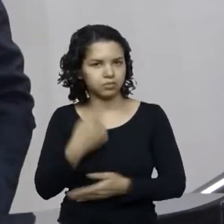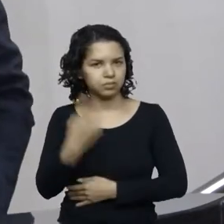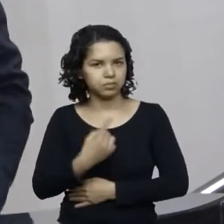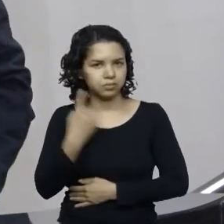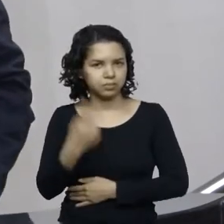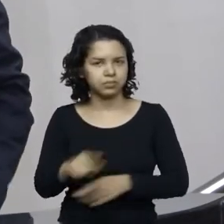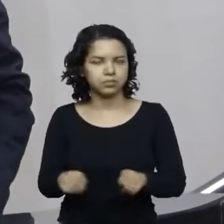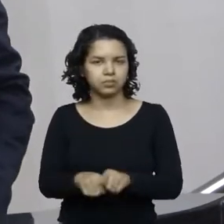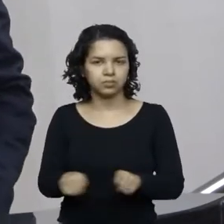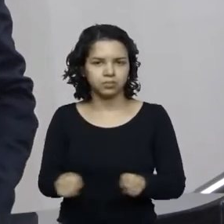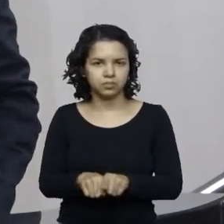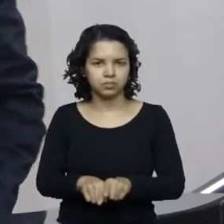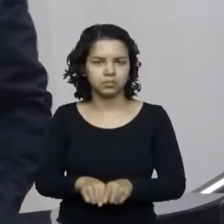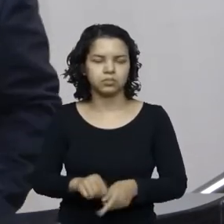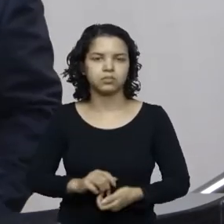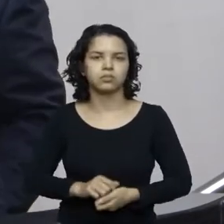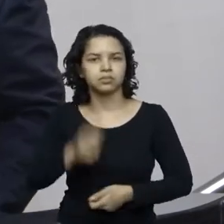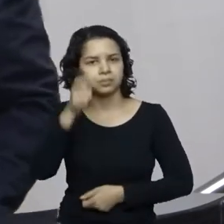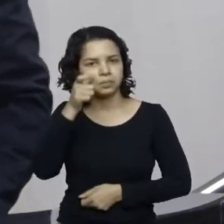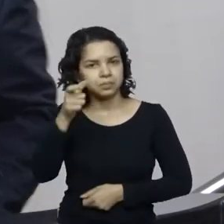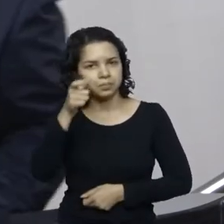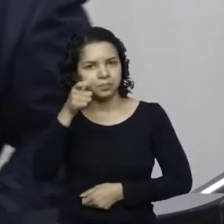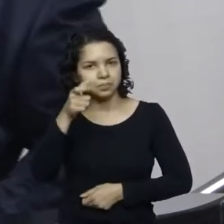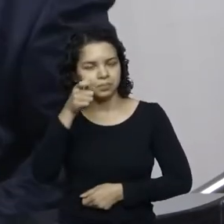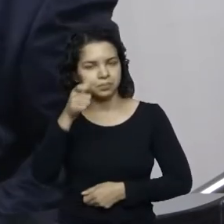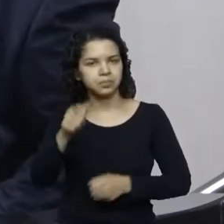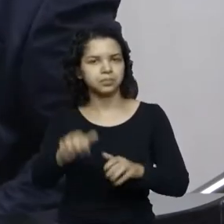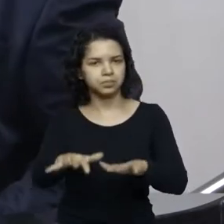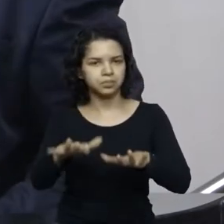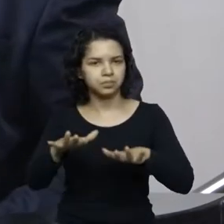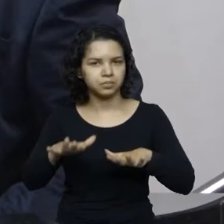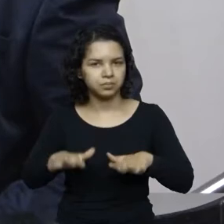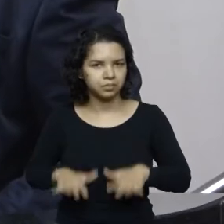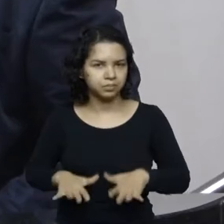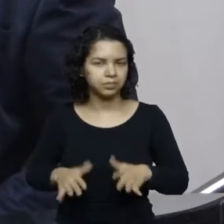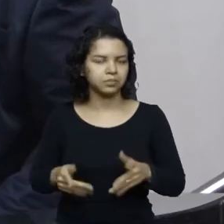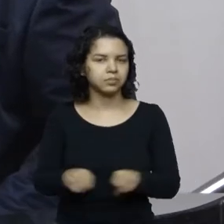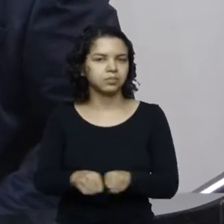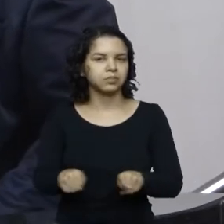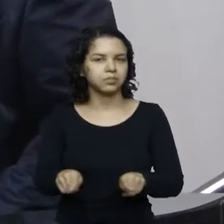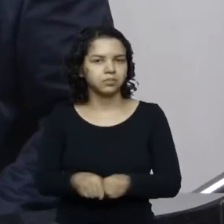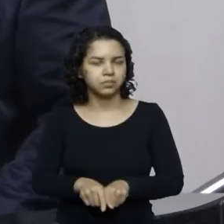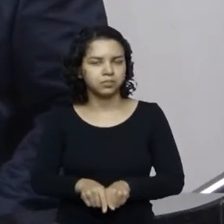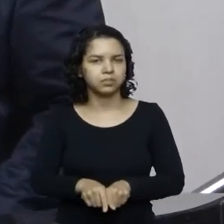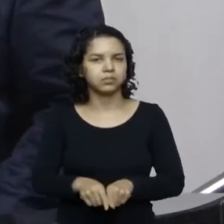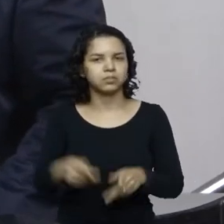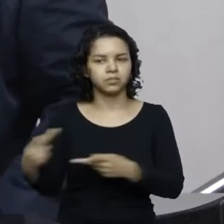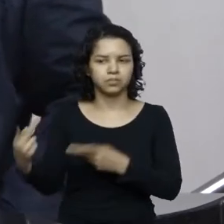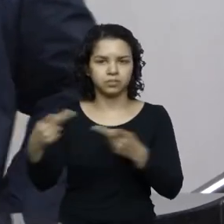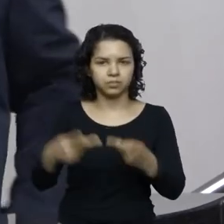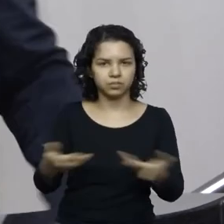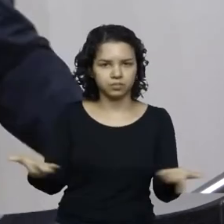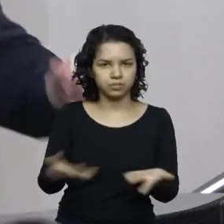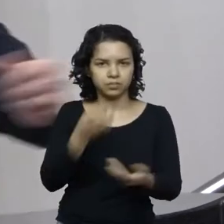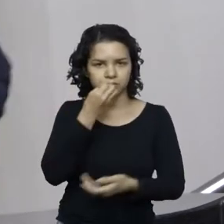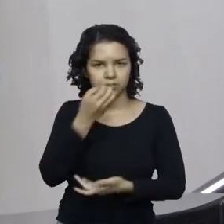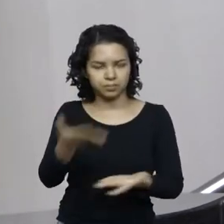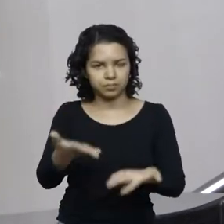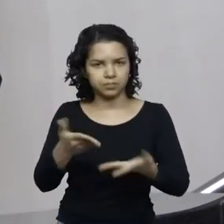quem nos acompanha aqui no plenário, quem nos visita na tarde de hoje. bem-vindos à Assembleia Legislativa,